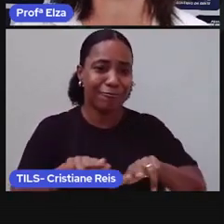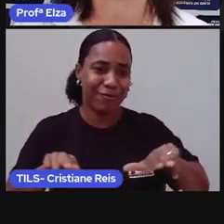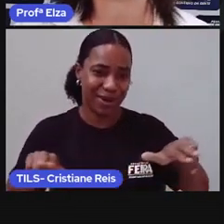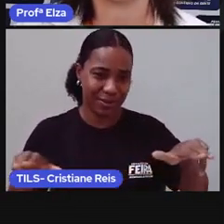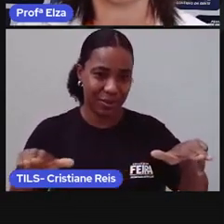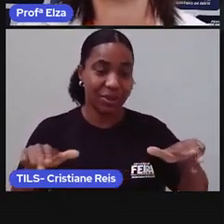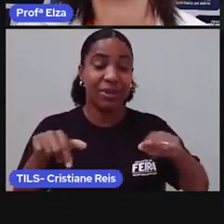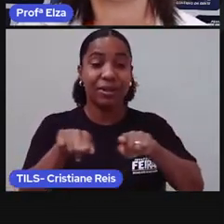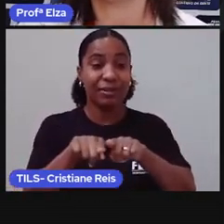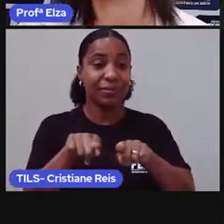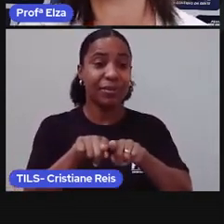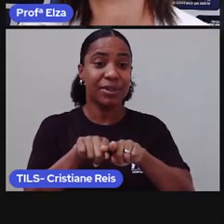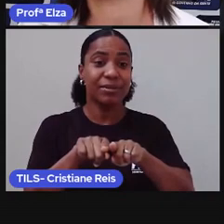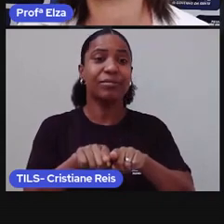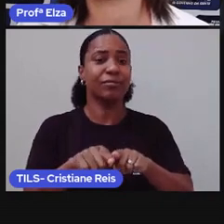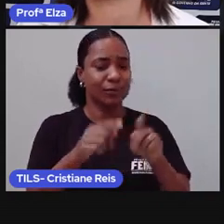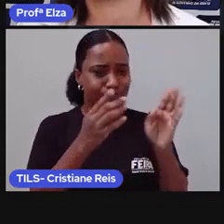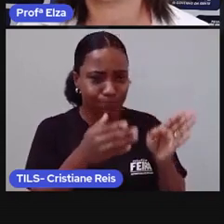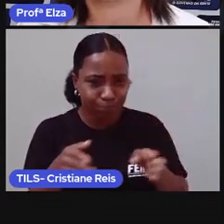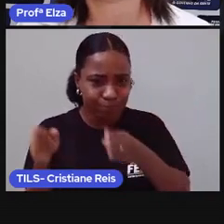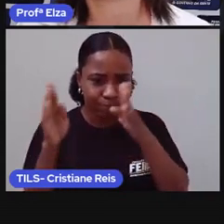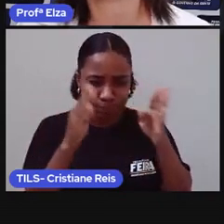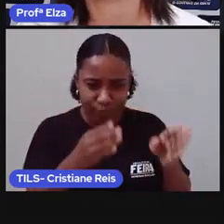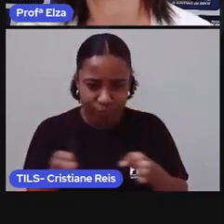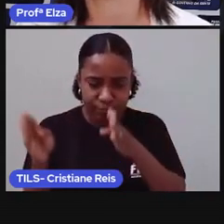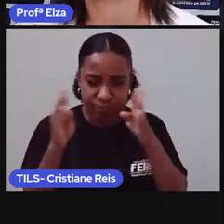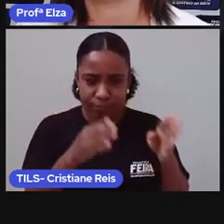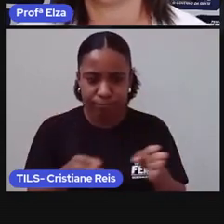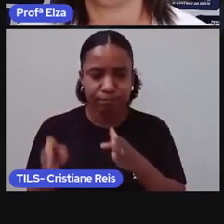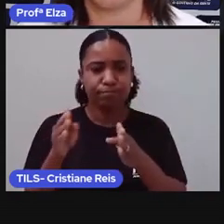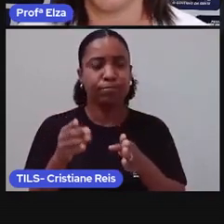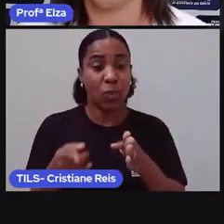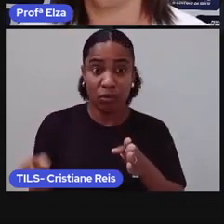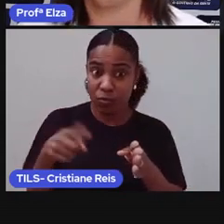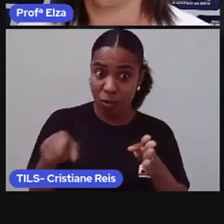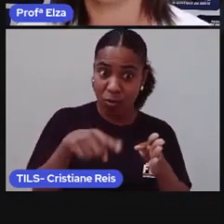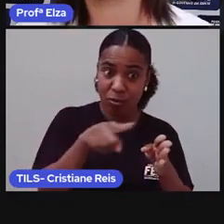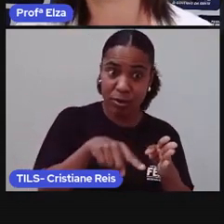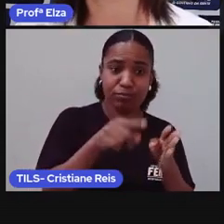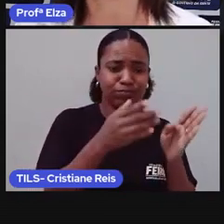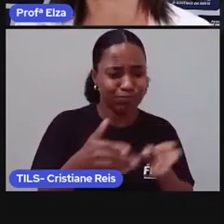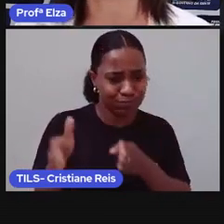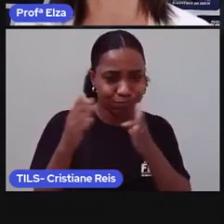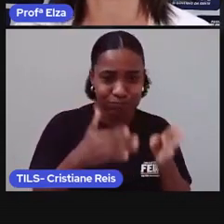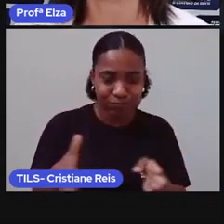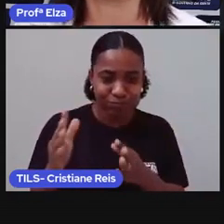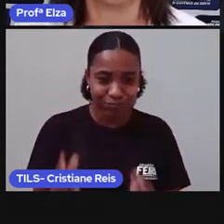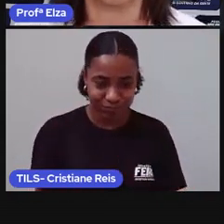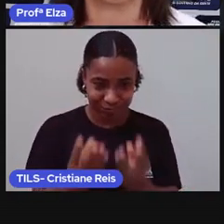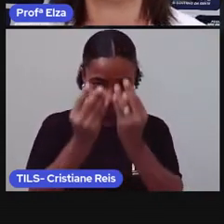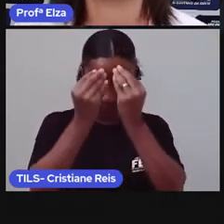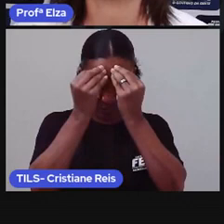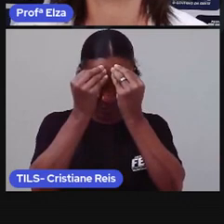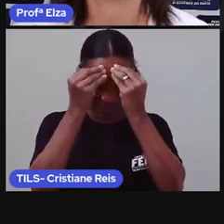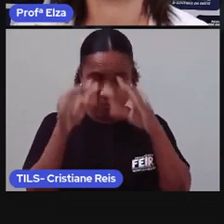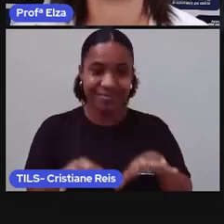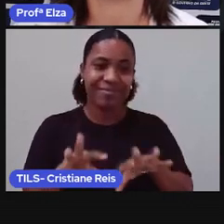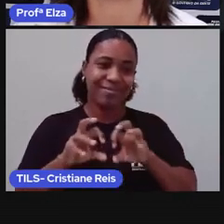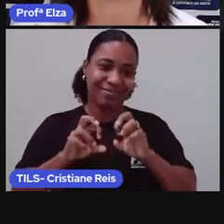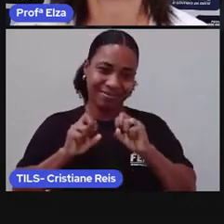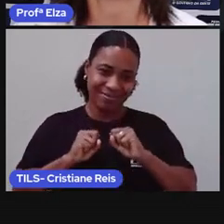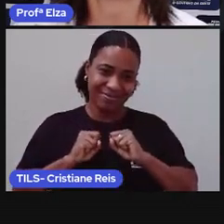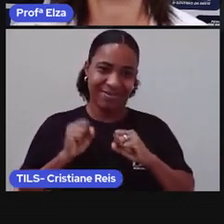assista a esta aula mais de uma vez, para que você possa se apropriar daquilo que nós vamos discutir neste